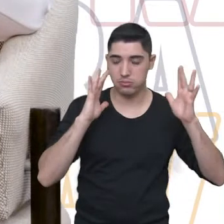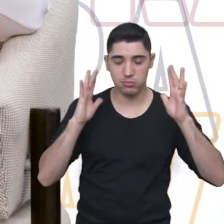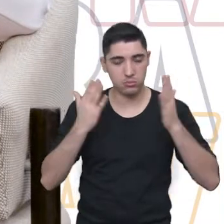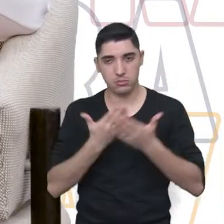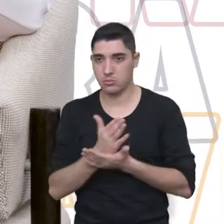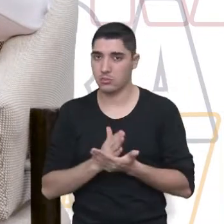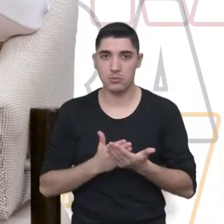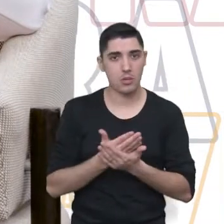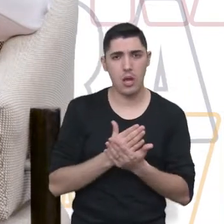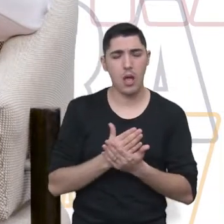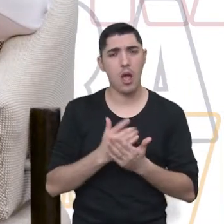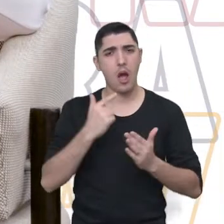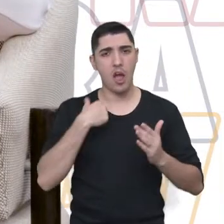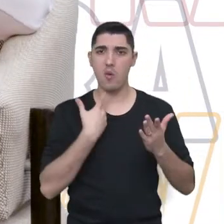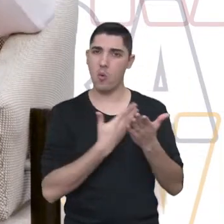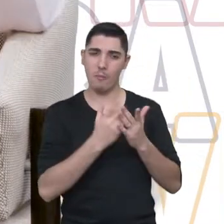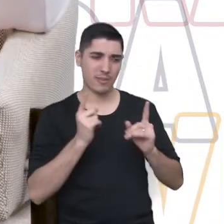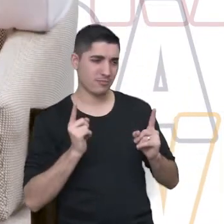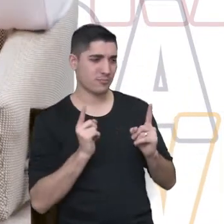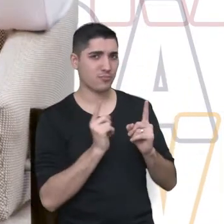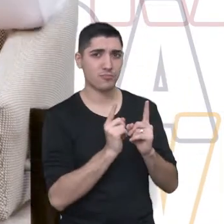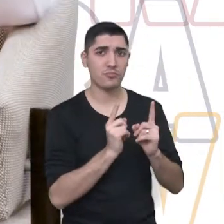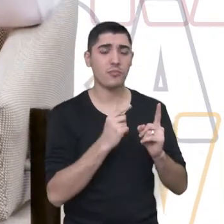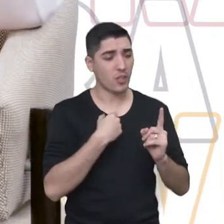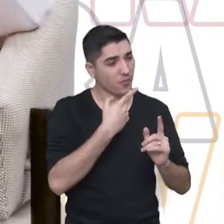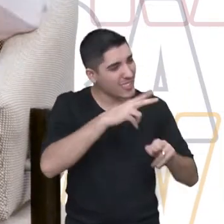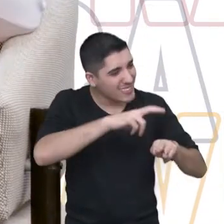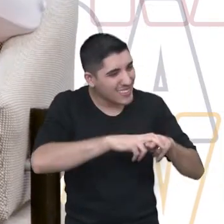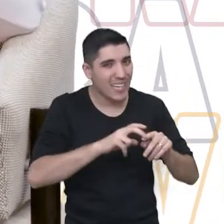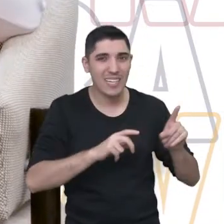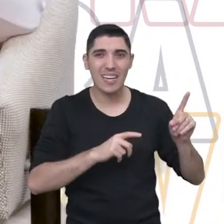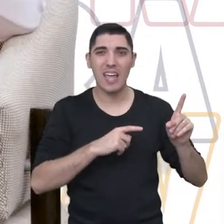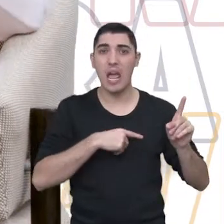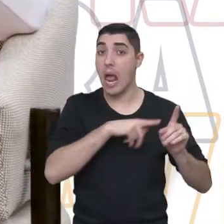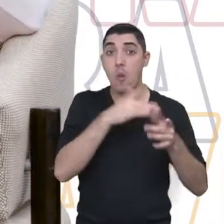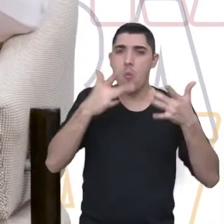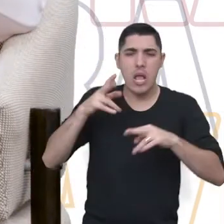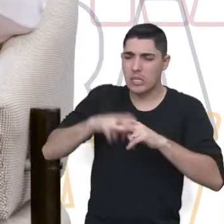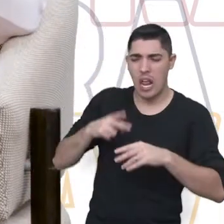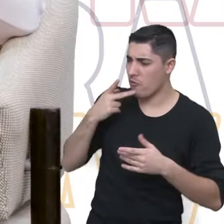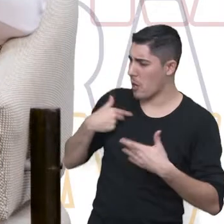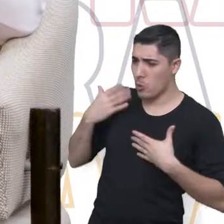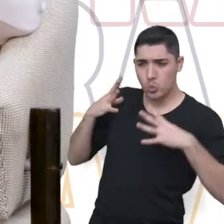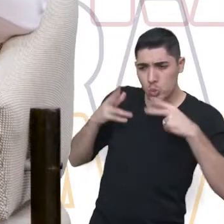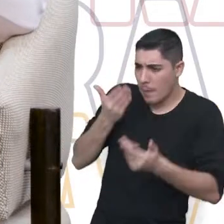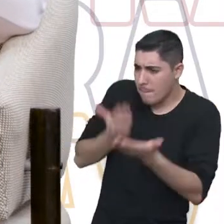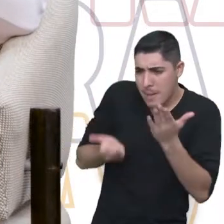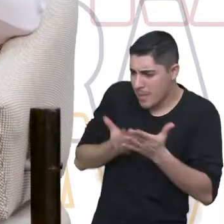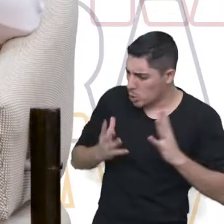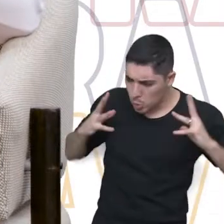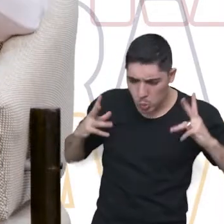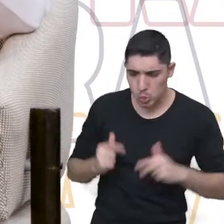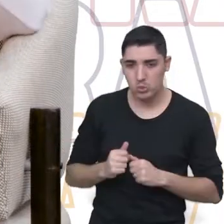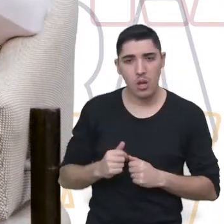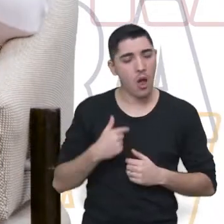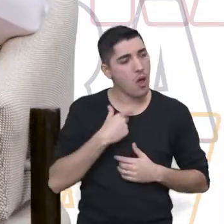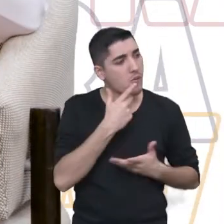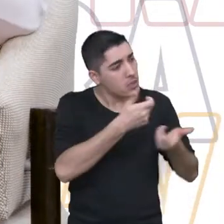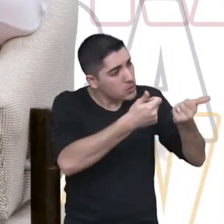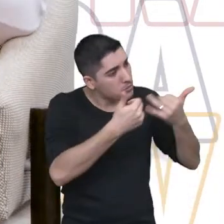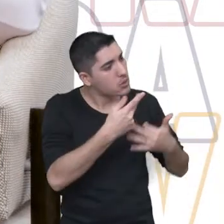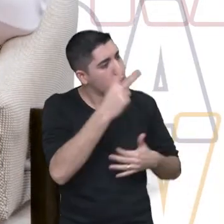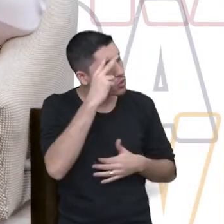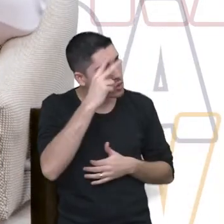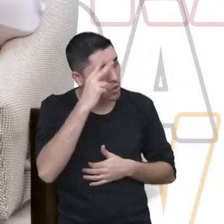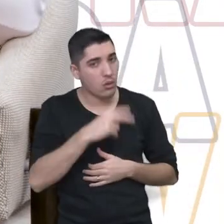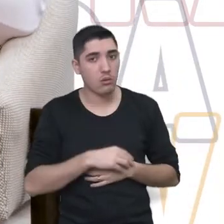atendê-la, e ela chegou para mim, ela não queria nem sentar, de tão agitada. Eu perdi tudo. Tudo, tudo, tudo. Falei, me conte